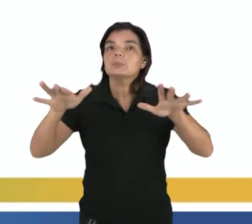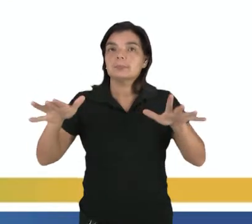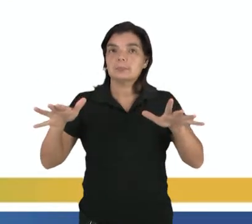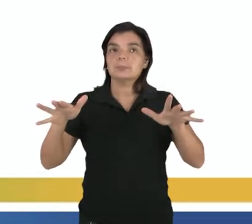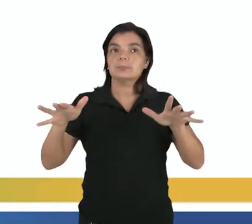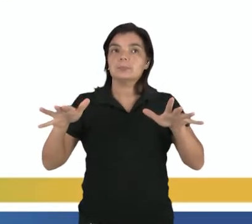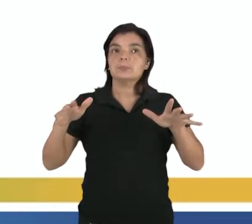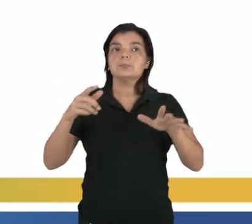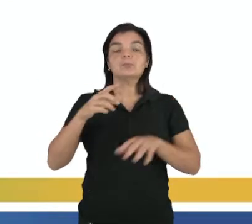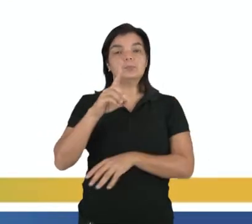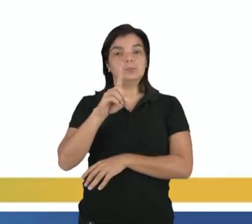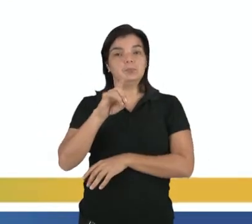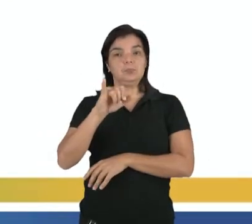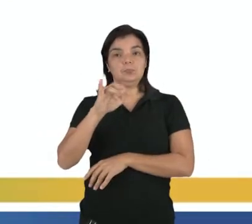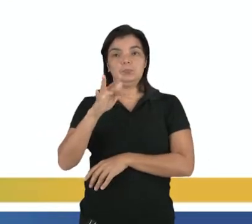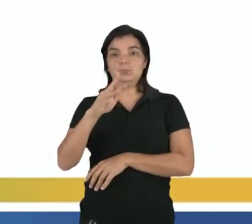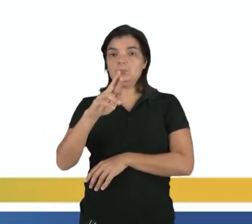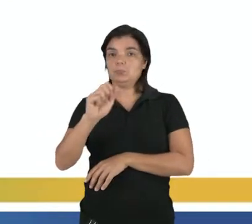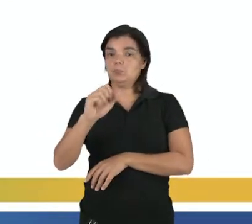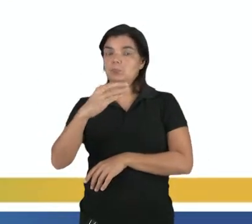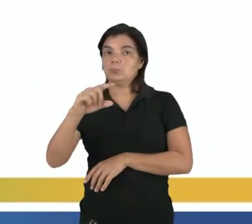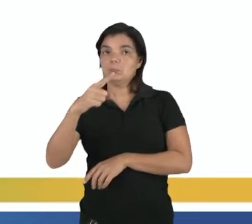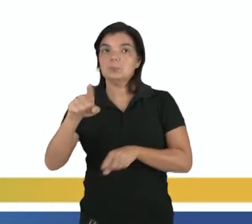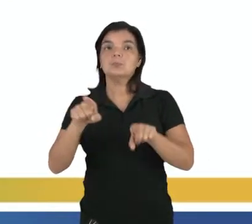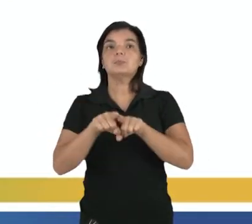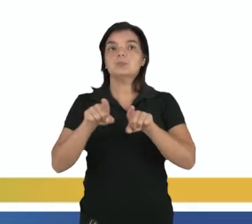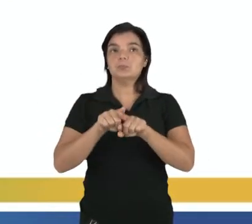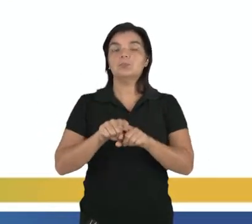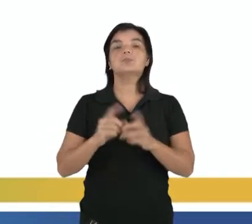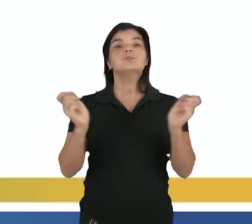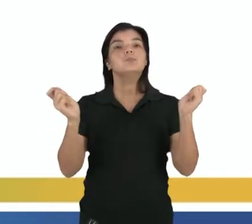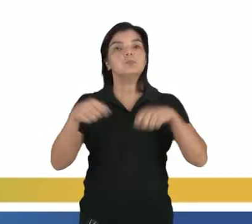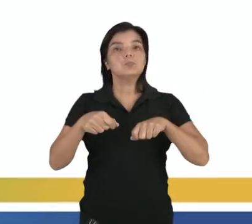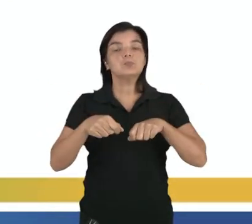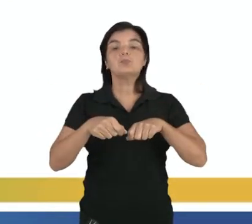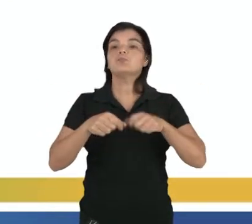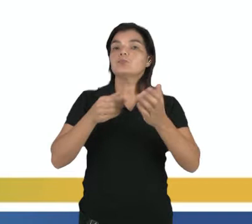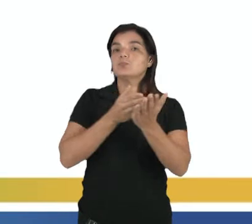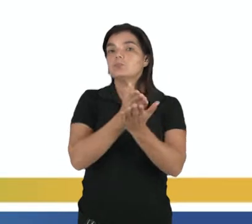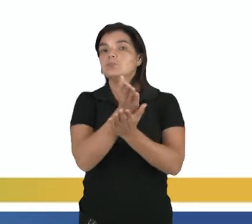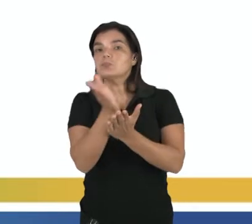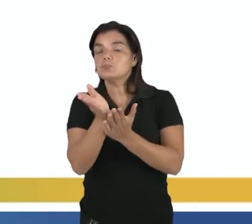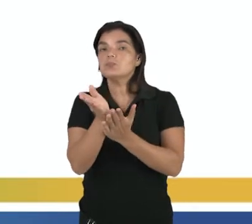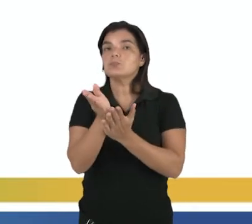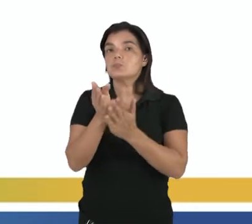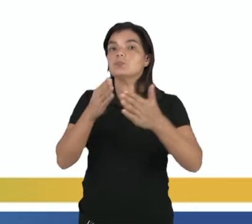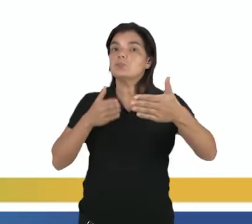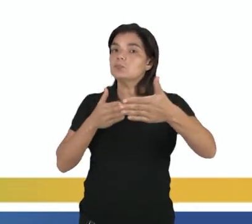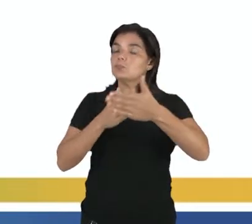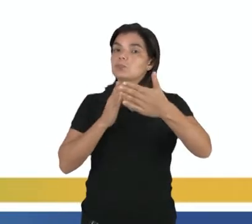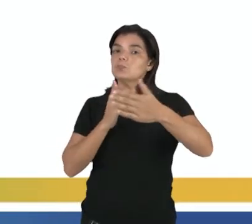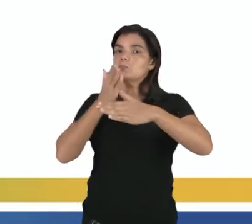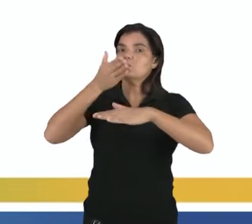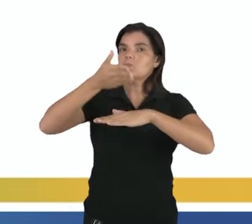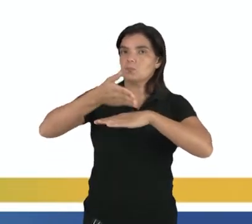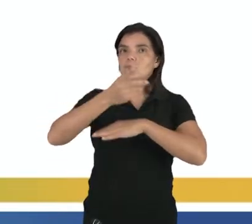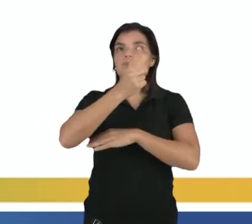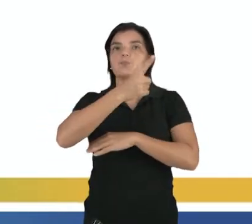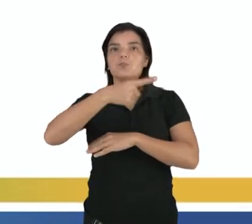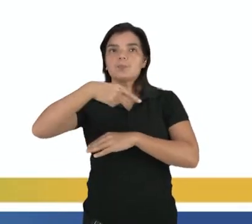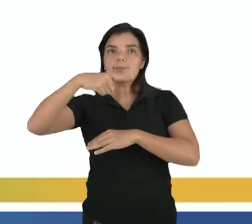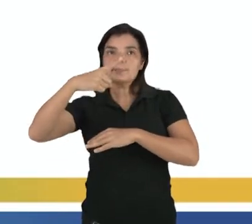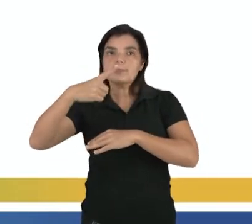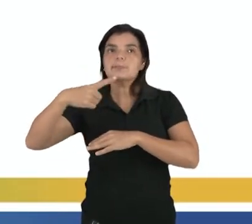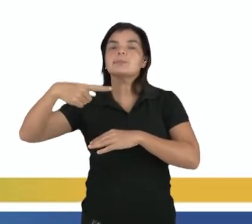tá. Então, a difração é o quê? É a capacidade das ondas de desviar ou de contornar obstáculos. Ou então, ela entra em orifícios